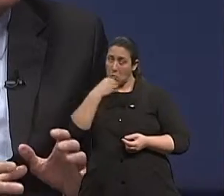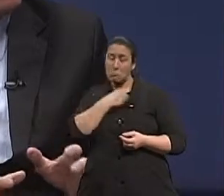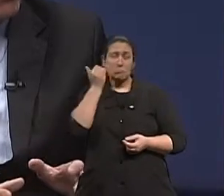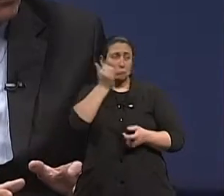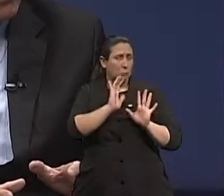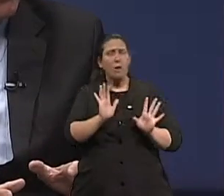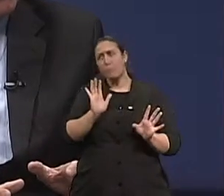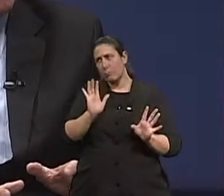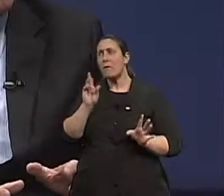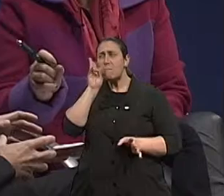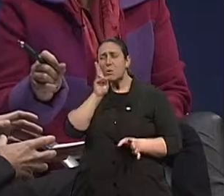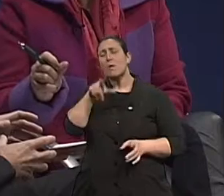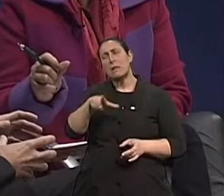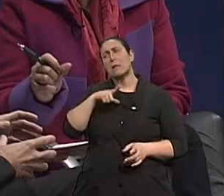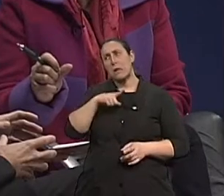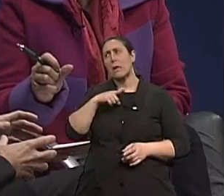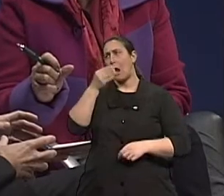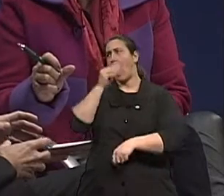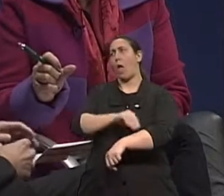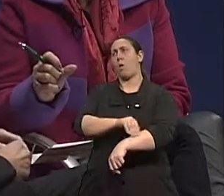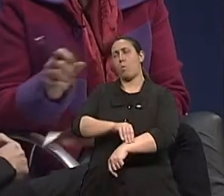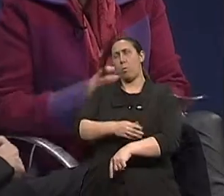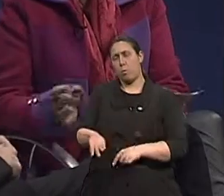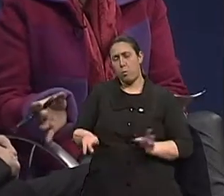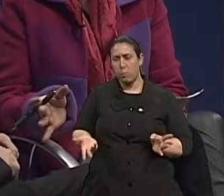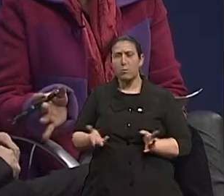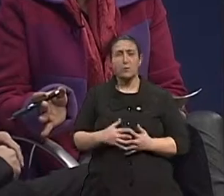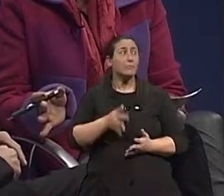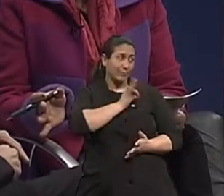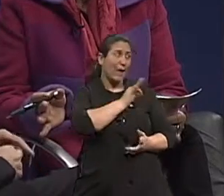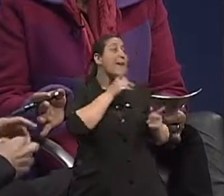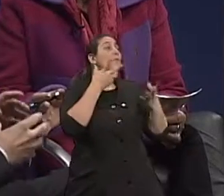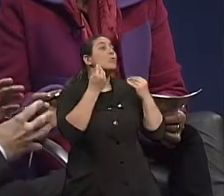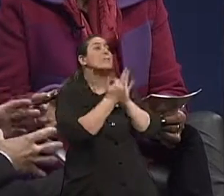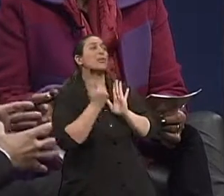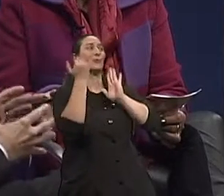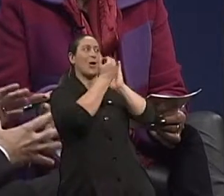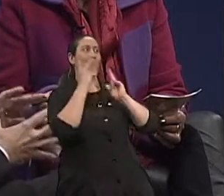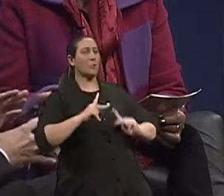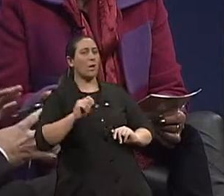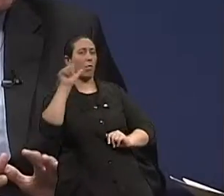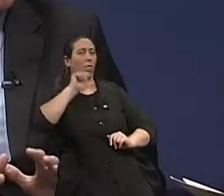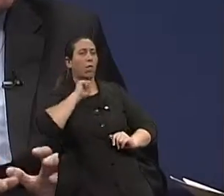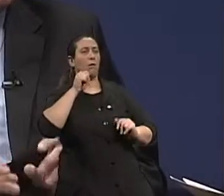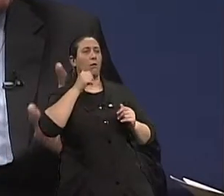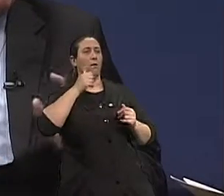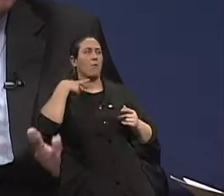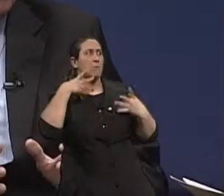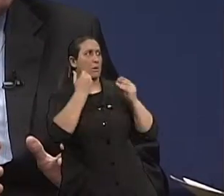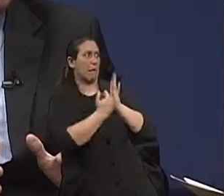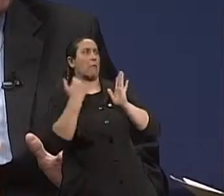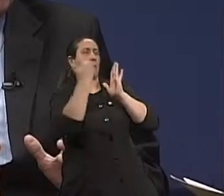vinho é álcool. Mas o senhor usou a palavra-chave excessos, né, também, né? Eu acho, Não fez excessos. Sim. Se usar naquela dose considerada